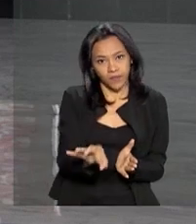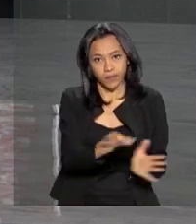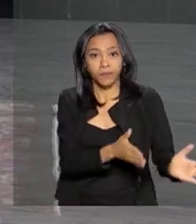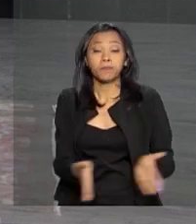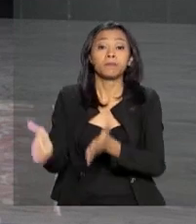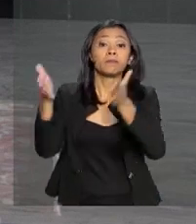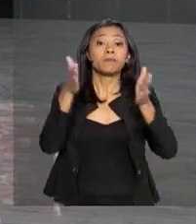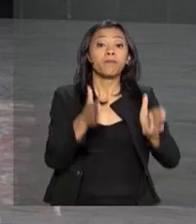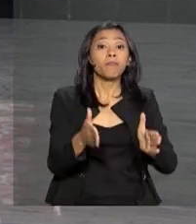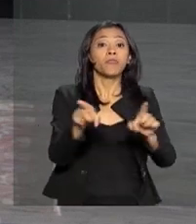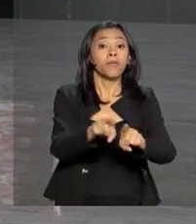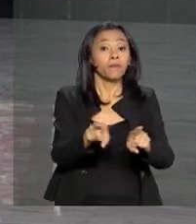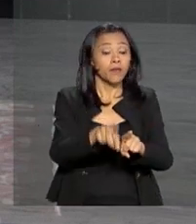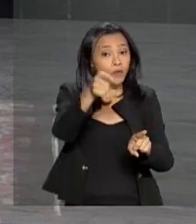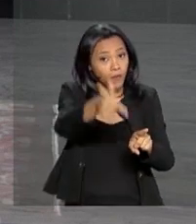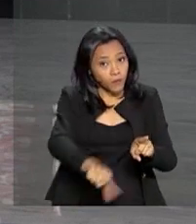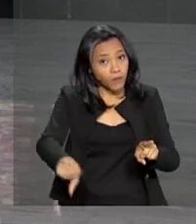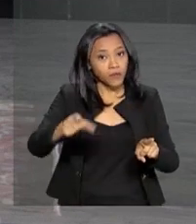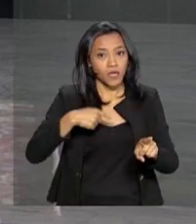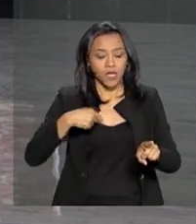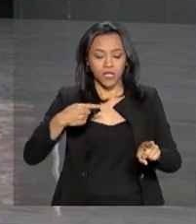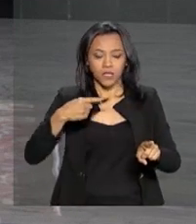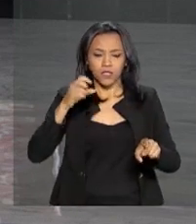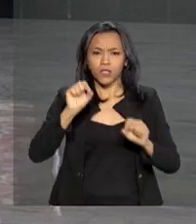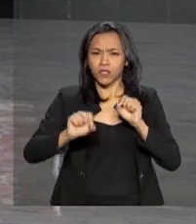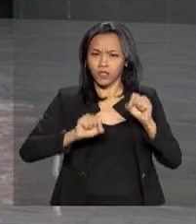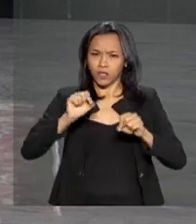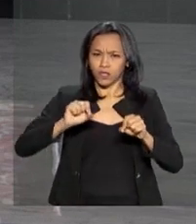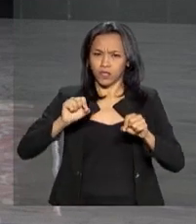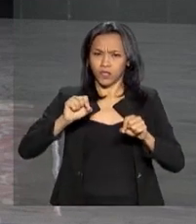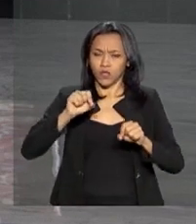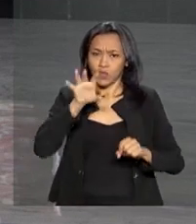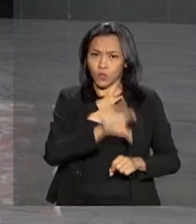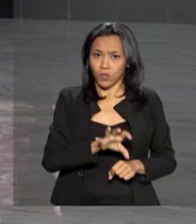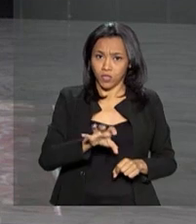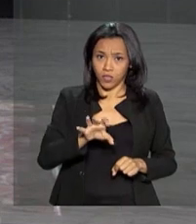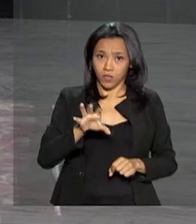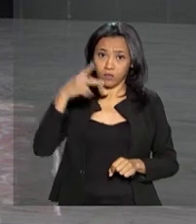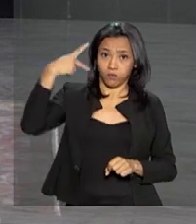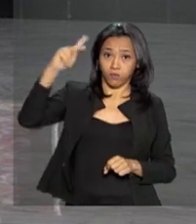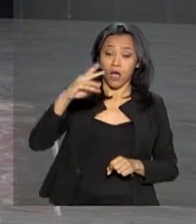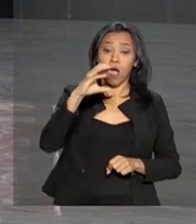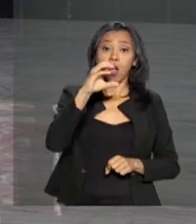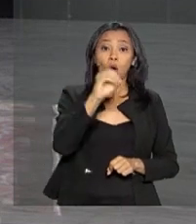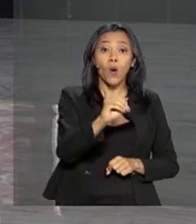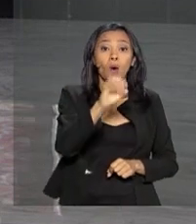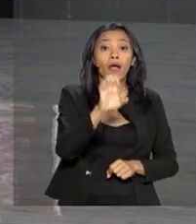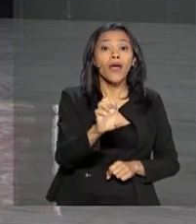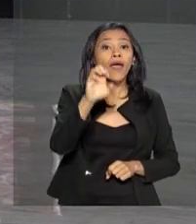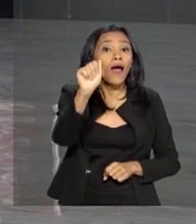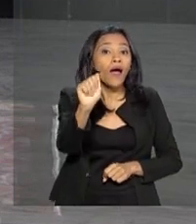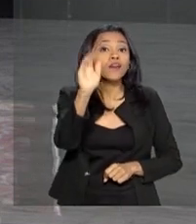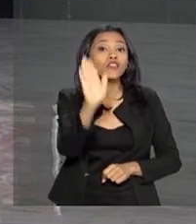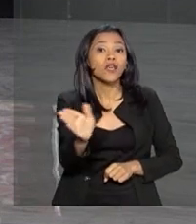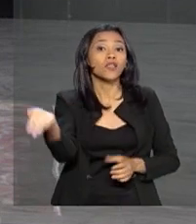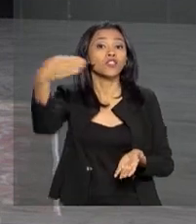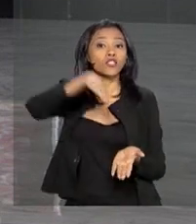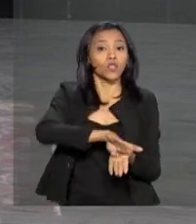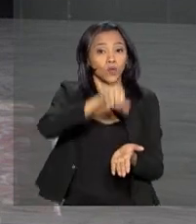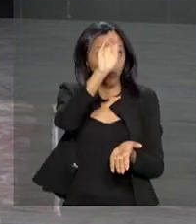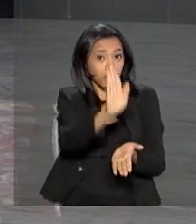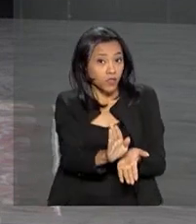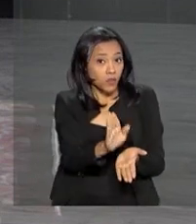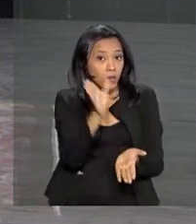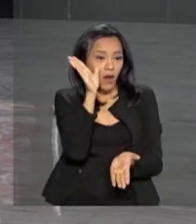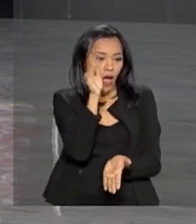missão de observação eleitoral da Organização dos Estados Americanos, a OEA, já está no Brasil e